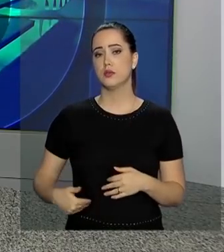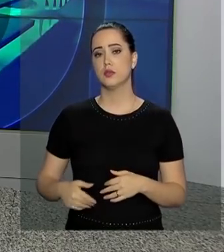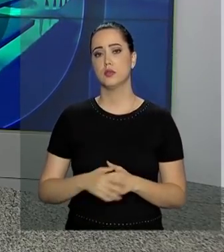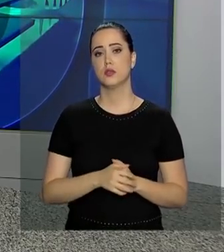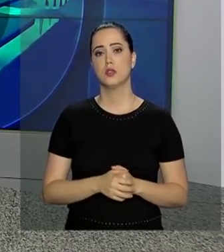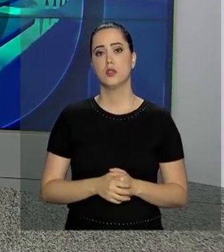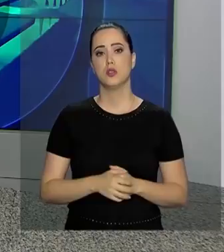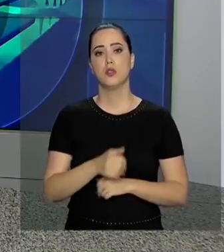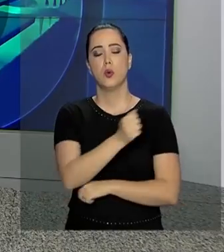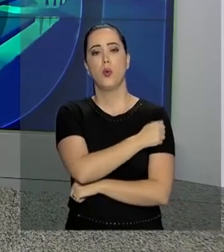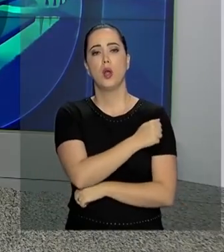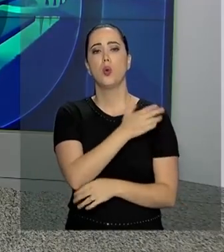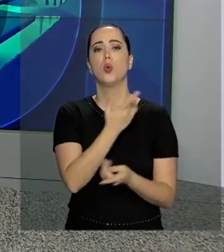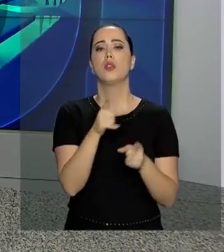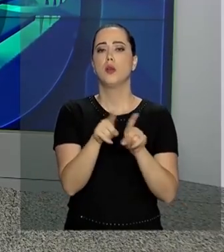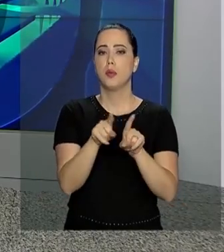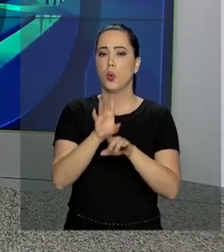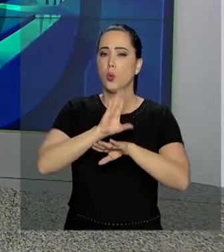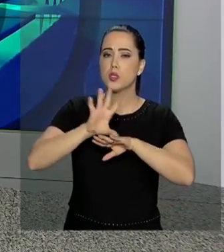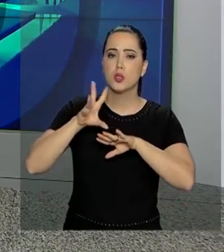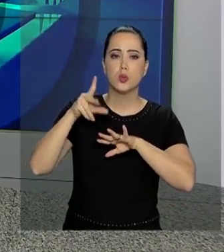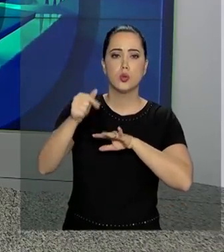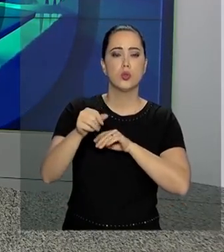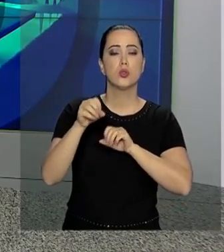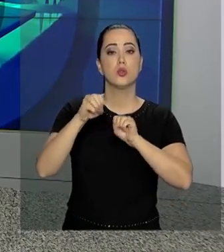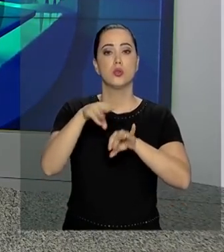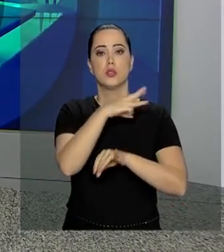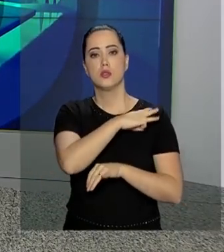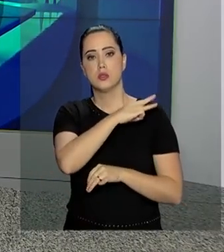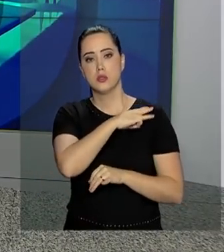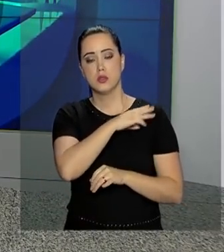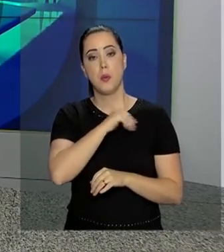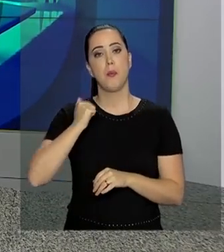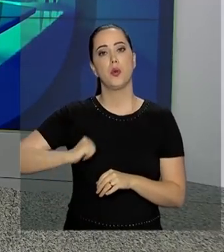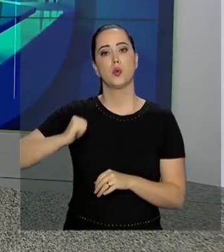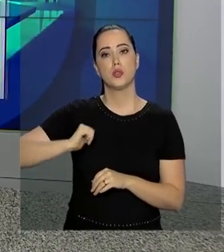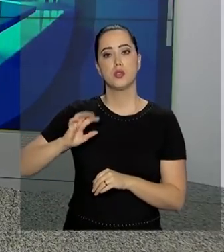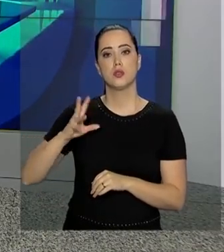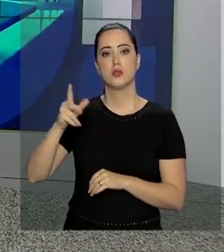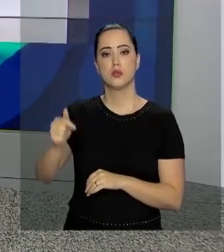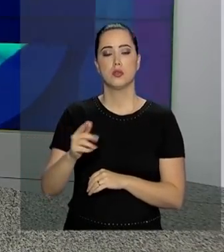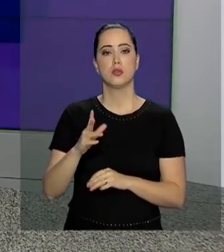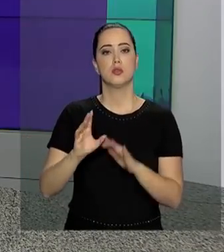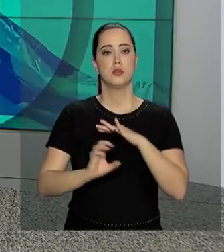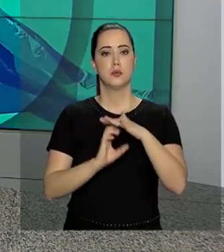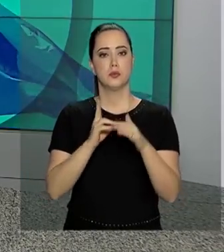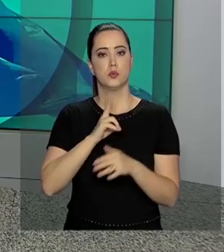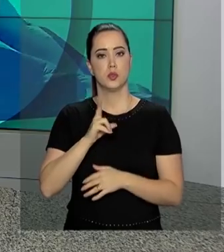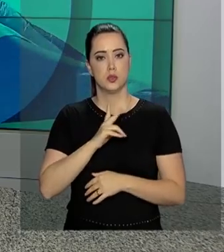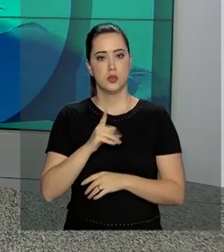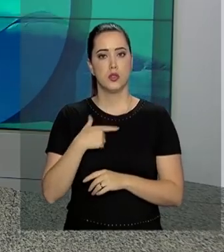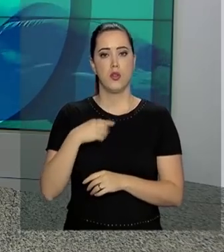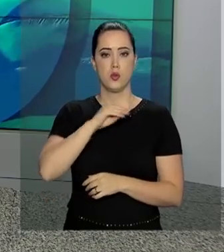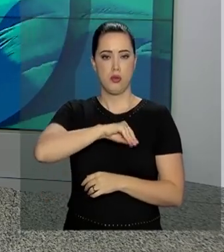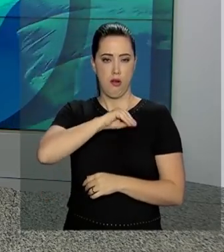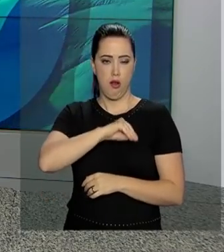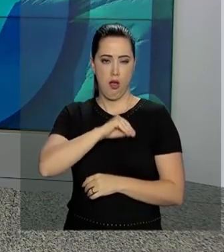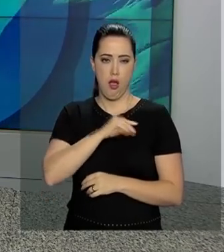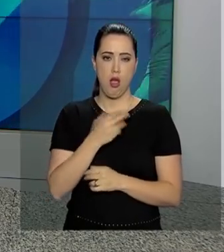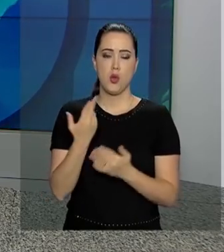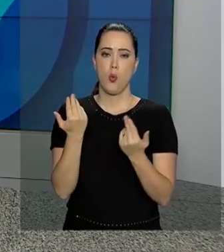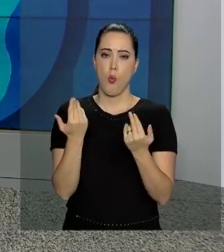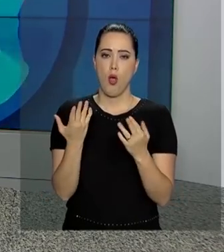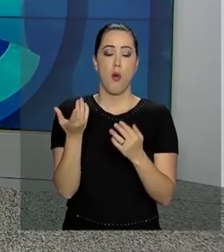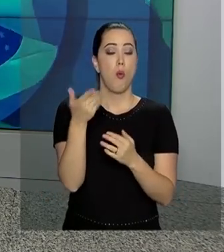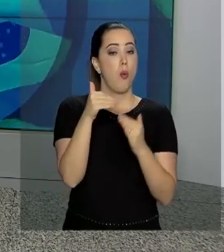O aluno que tenha cursado todo o ensino médio como bolsista integral na rede privada e tenha renda per capita igual